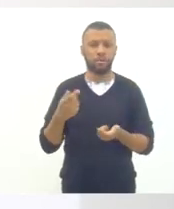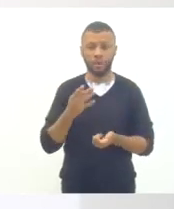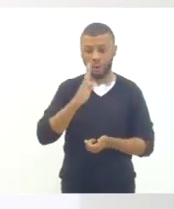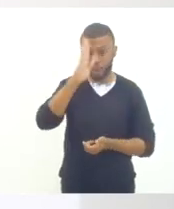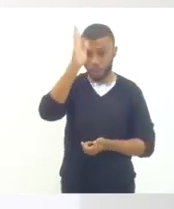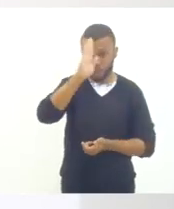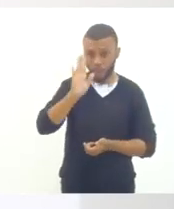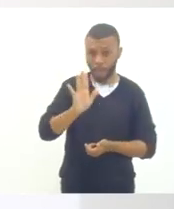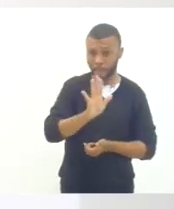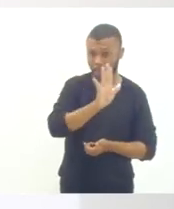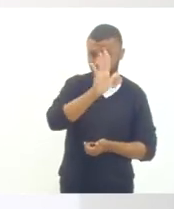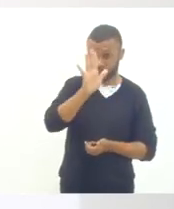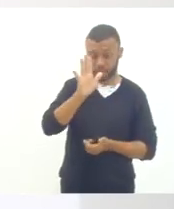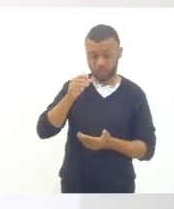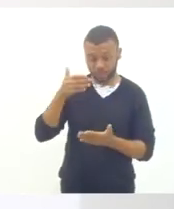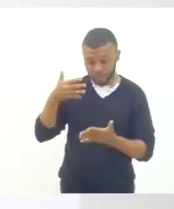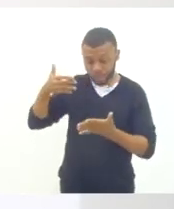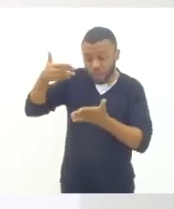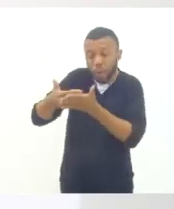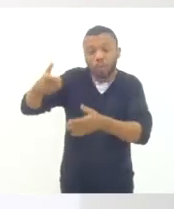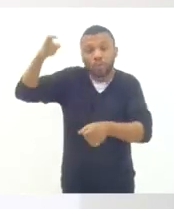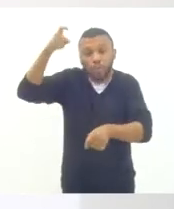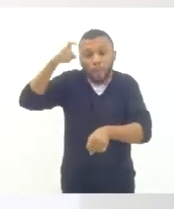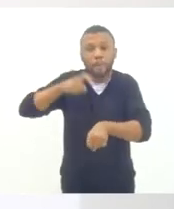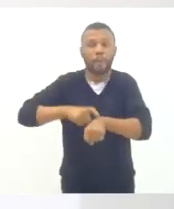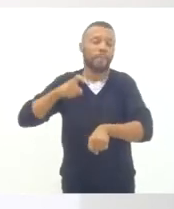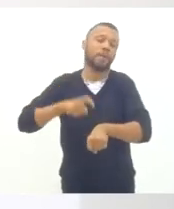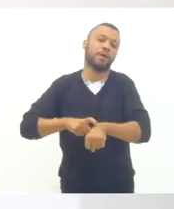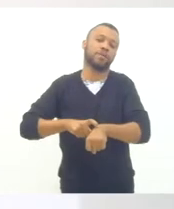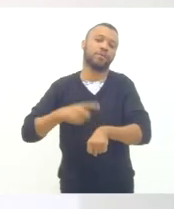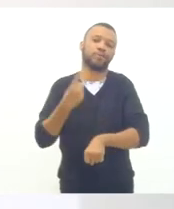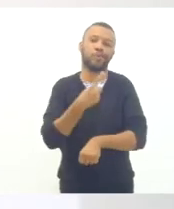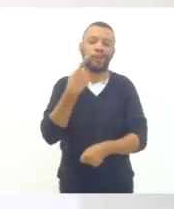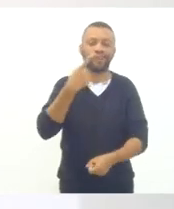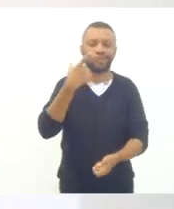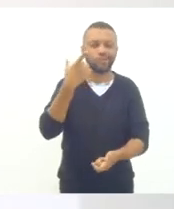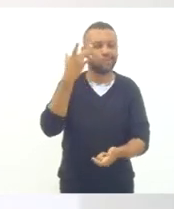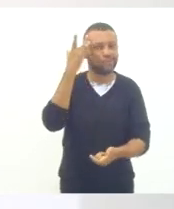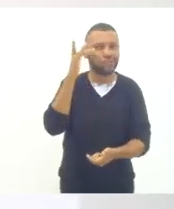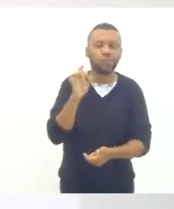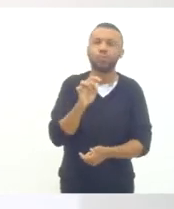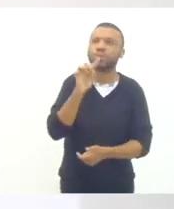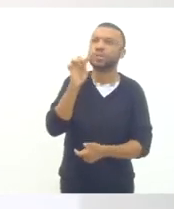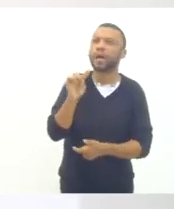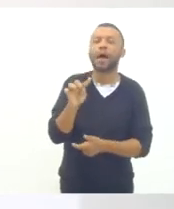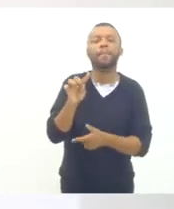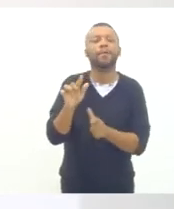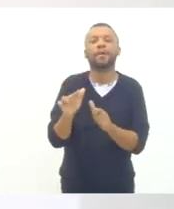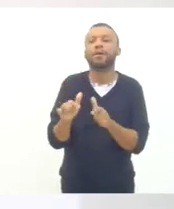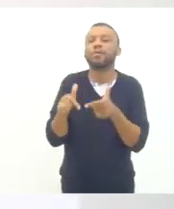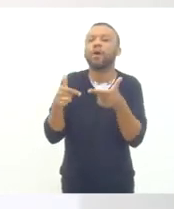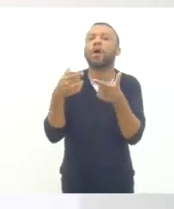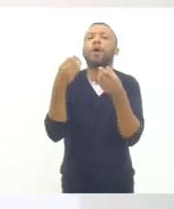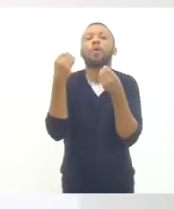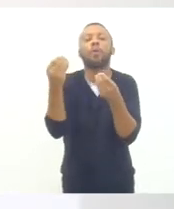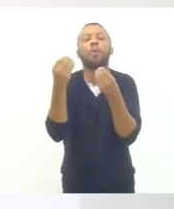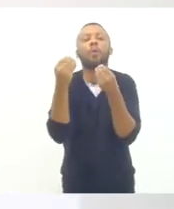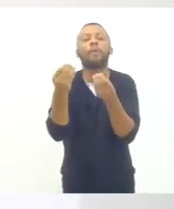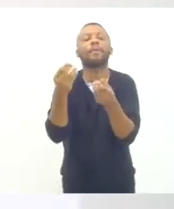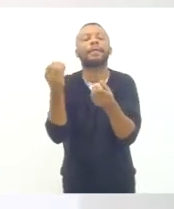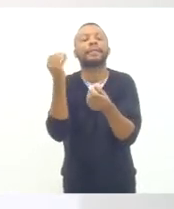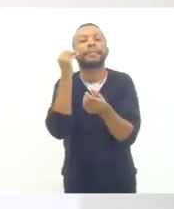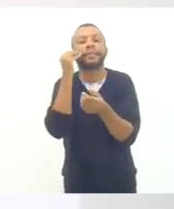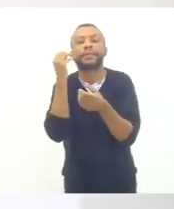chegou em um ponto em que a gente não sabe o que fazer para retomar esse caminho.